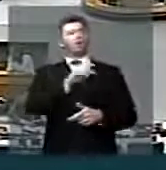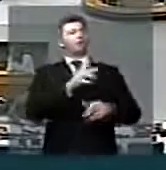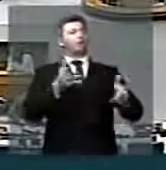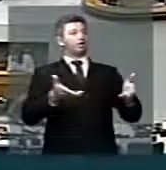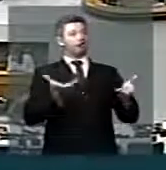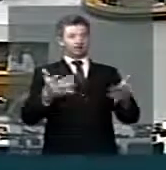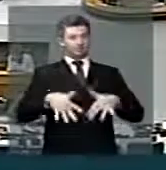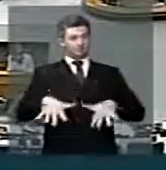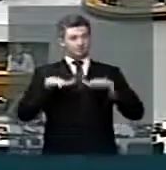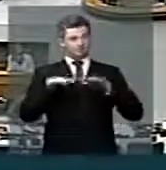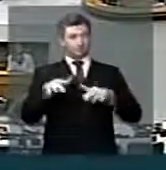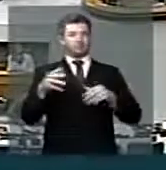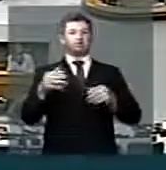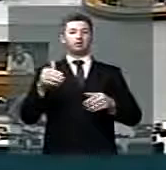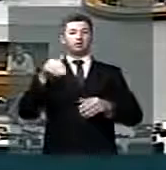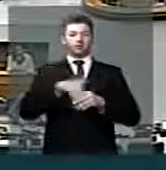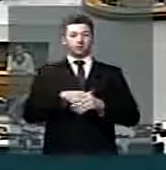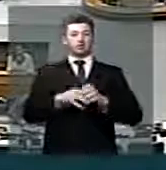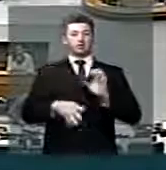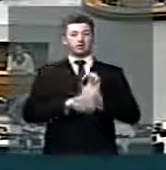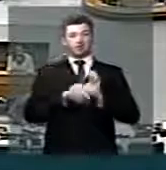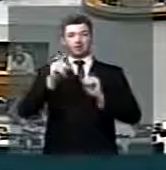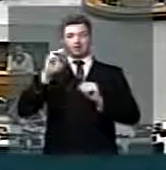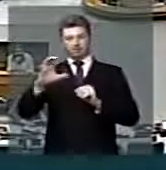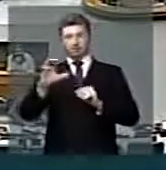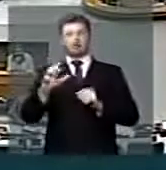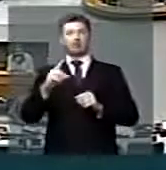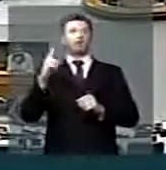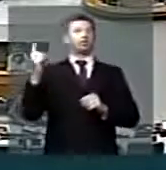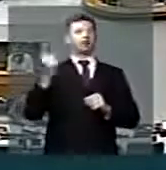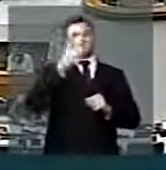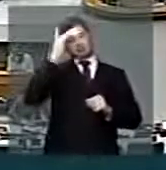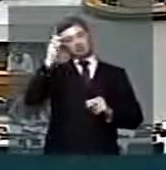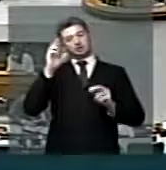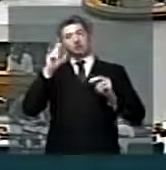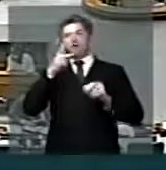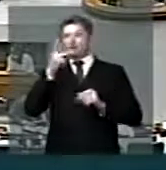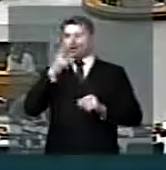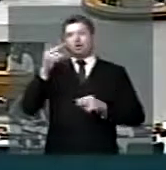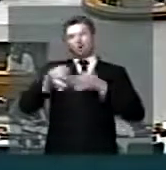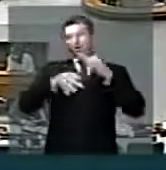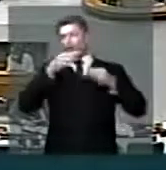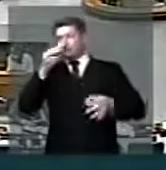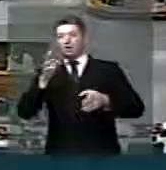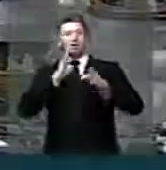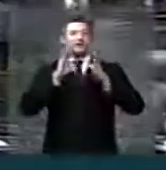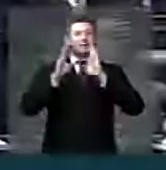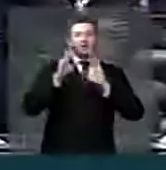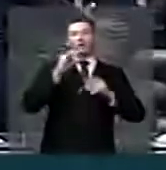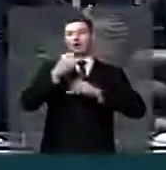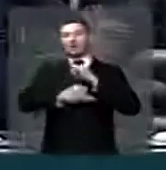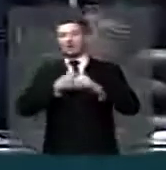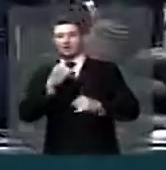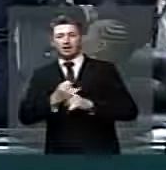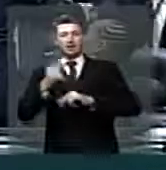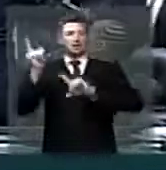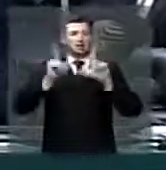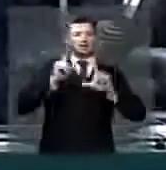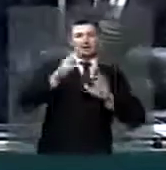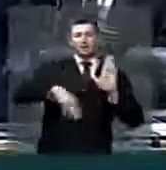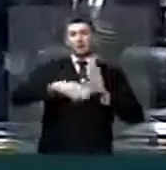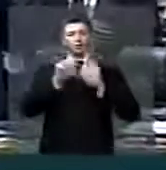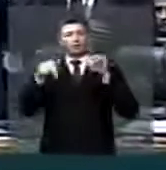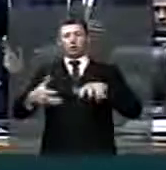convocada para a votação de uma proposta emenda à Constituição, que todo mundo estava comentando, falando pelas redes sociais, pela imprensa, no